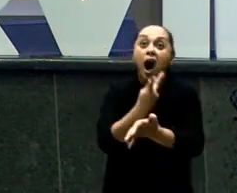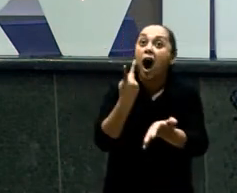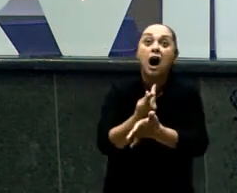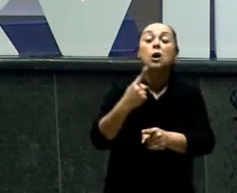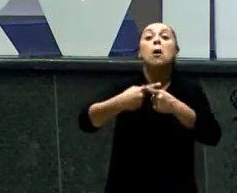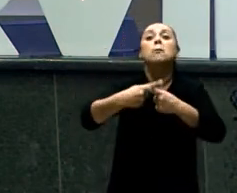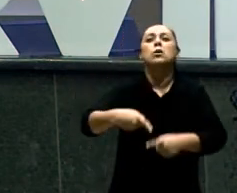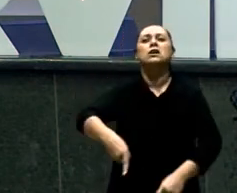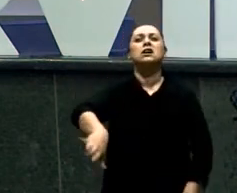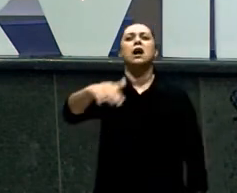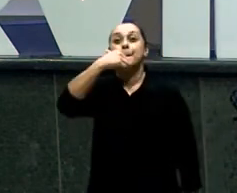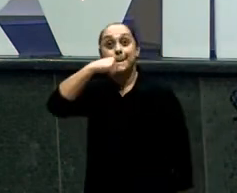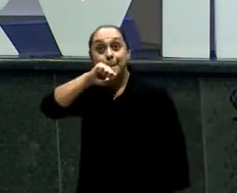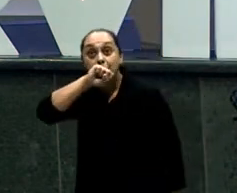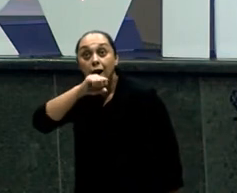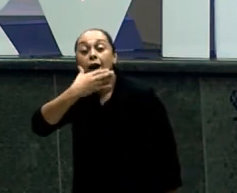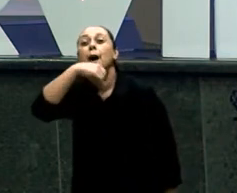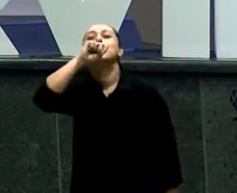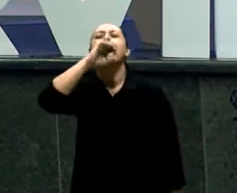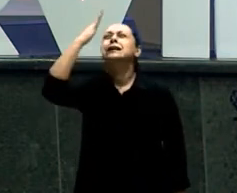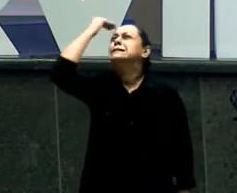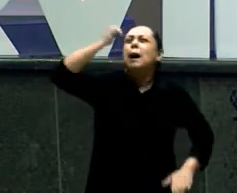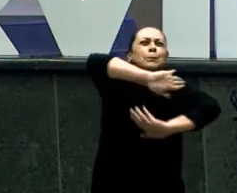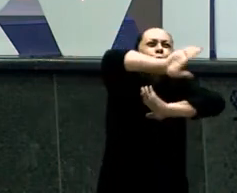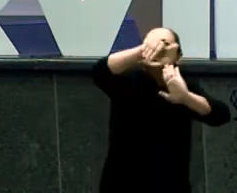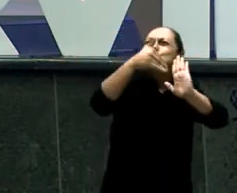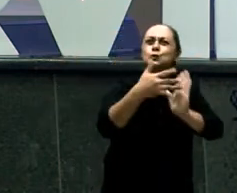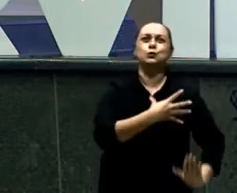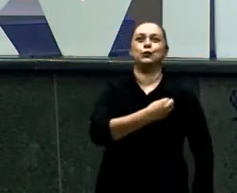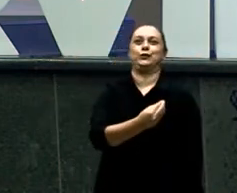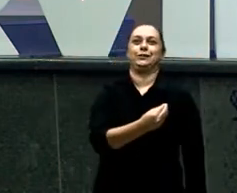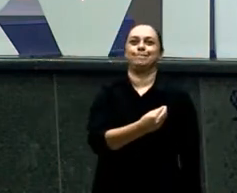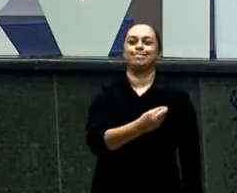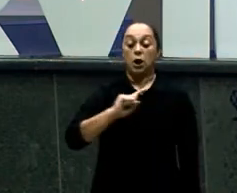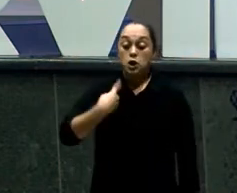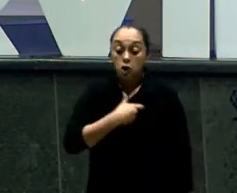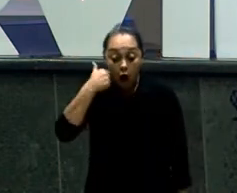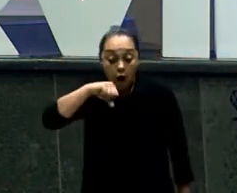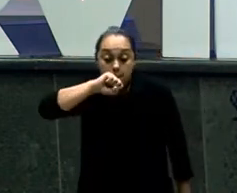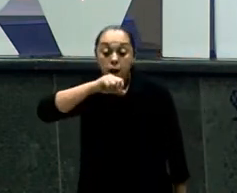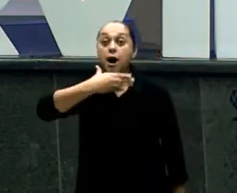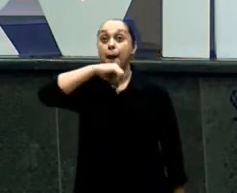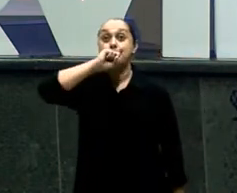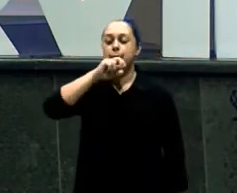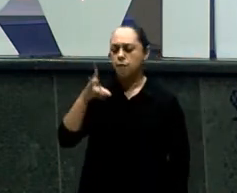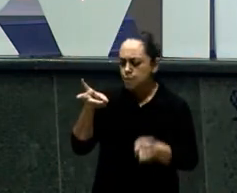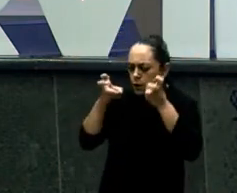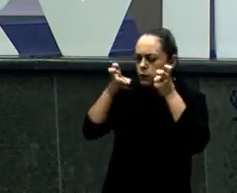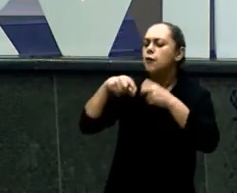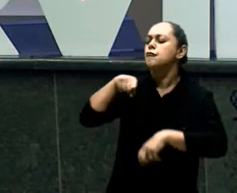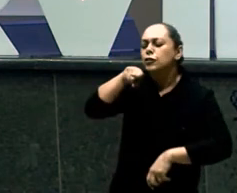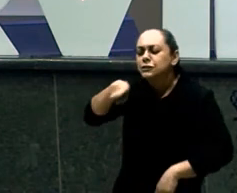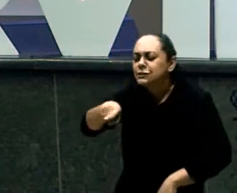ele sabe Tudo a respeito De você Na hora que você Crescer Vai dar tudo certo Vai acontecer Normalmente Você não